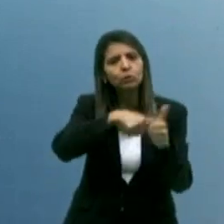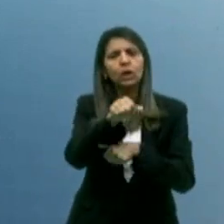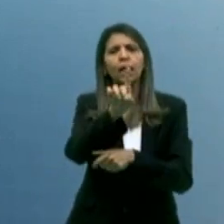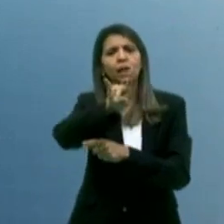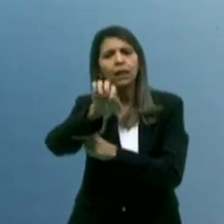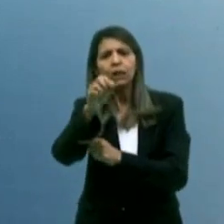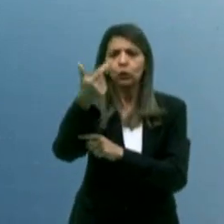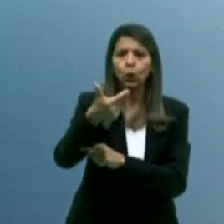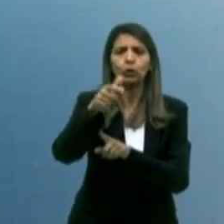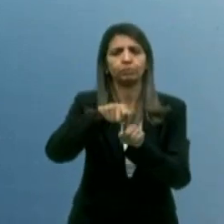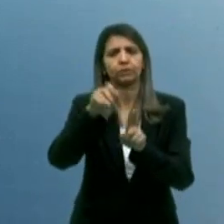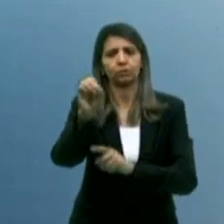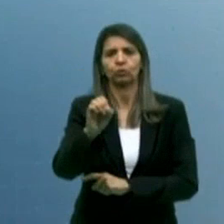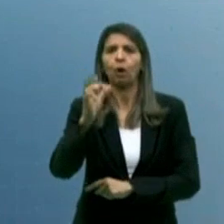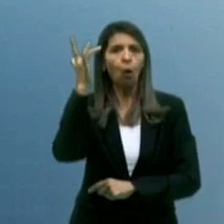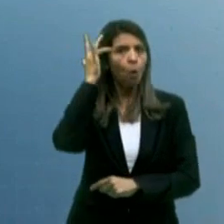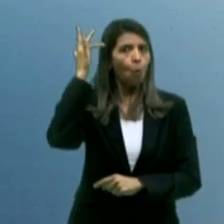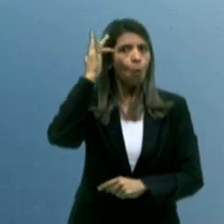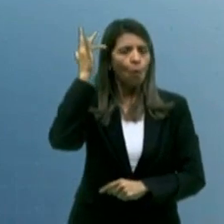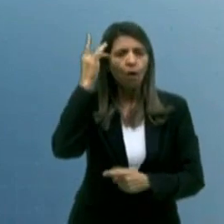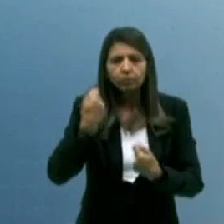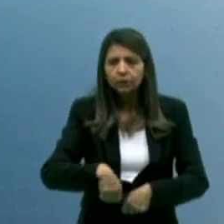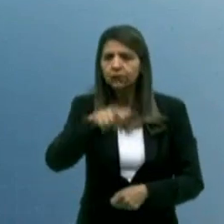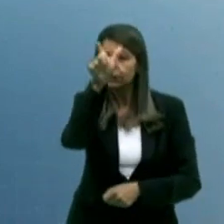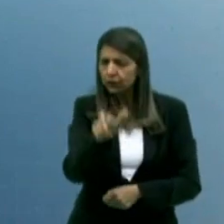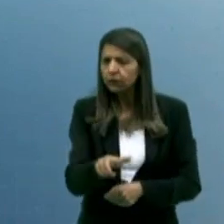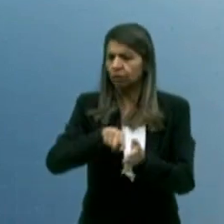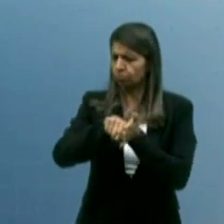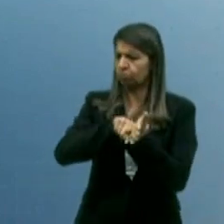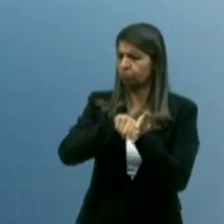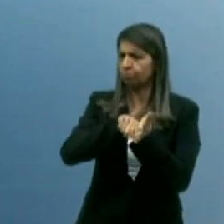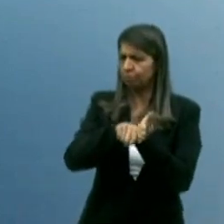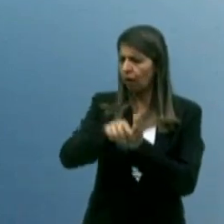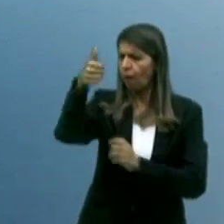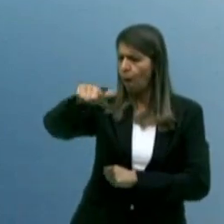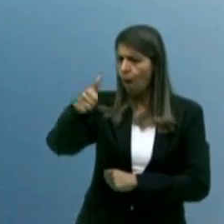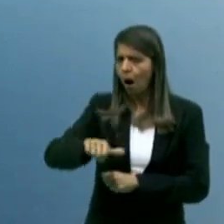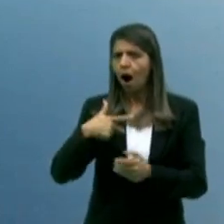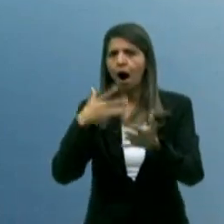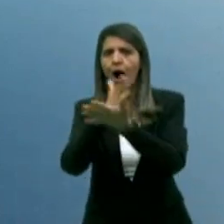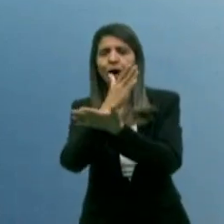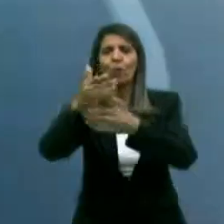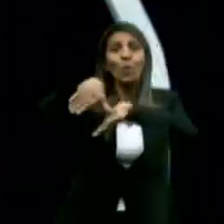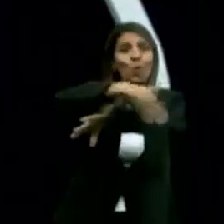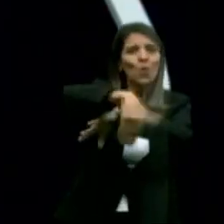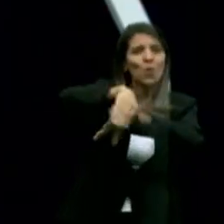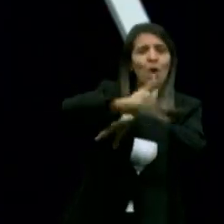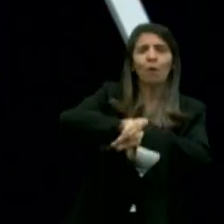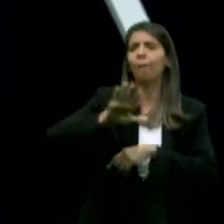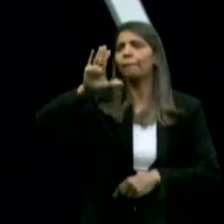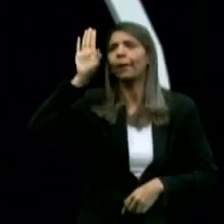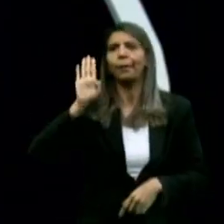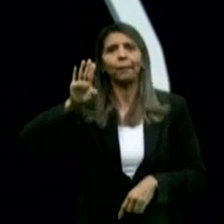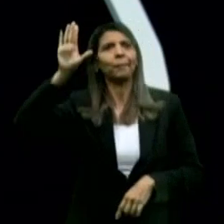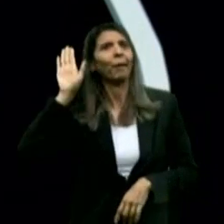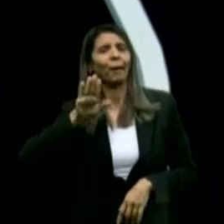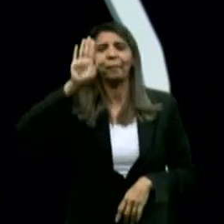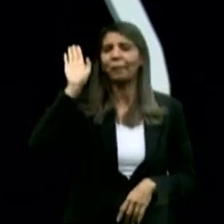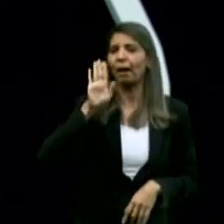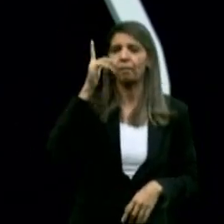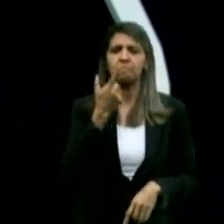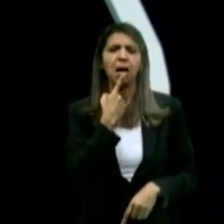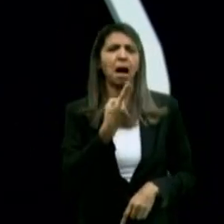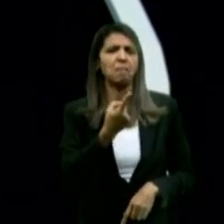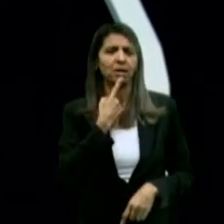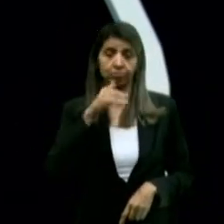outubro, vote consciente, analise o seu candidato, esses candidatos que estão por aí ofertando nas ruas, prometendo os céus e as estrelas, nós já